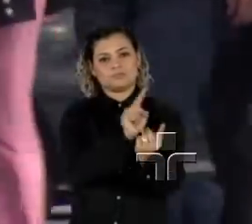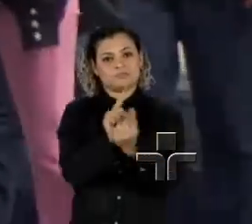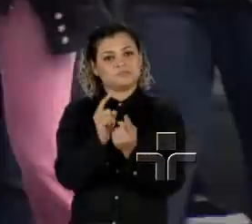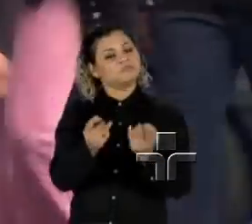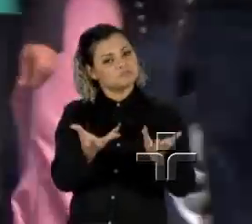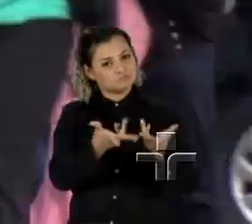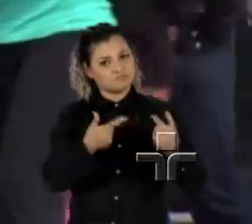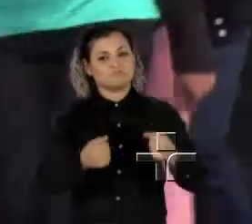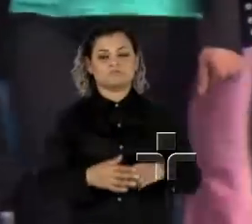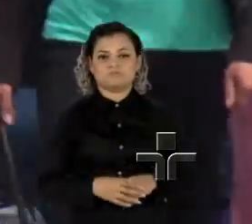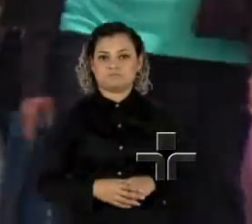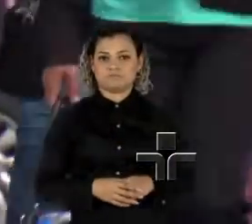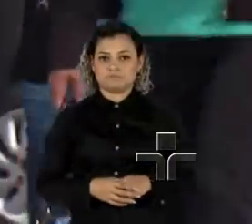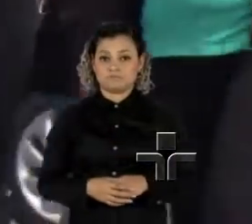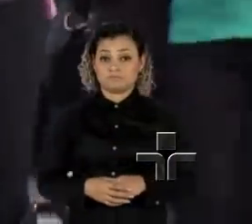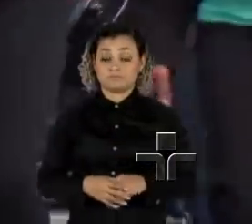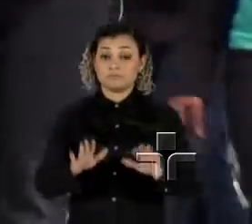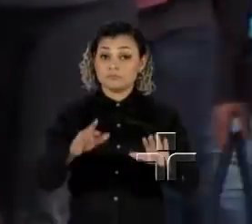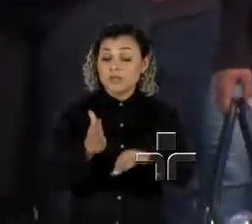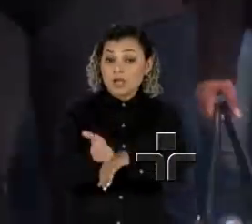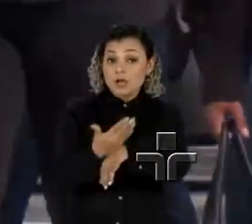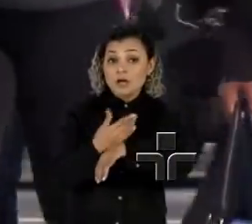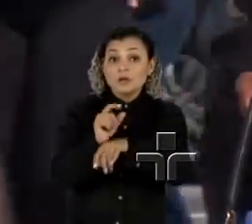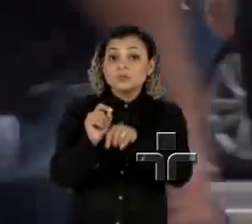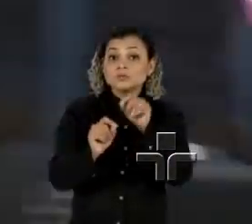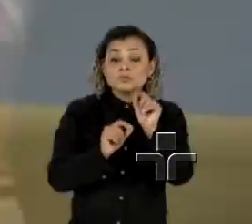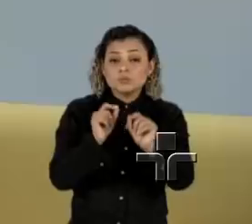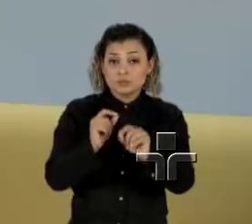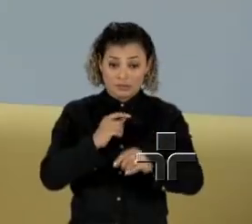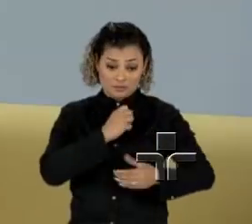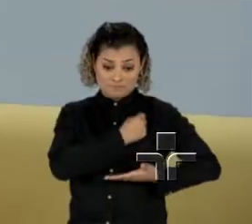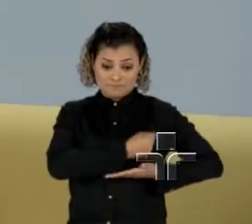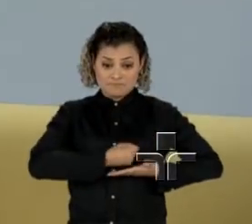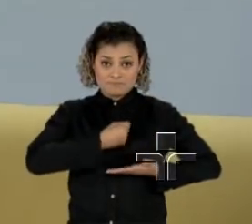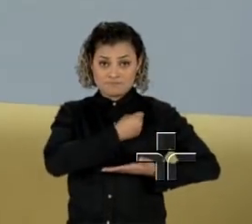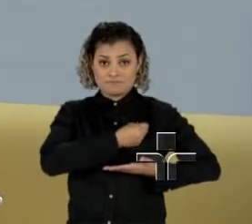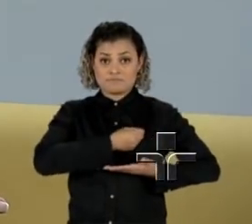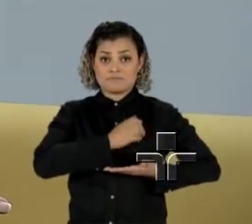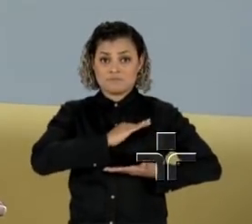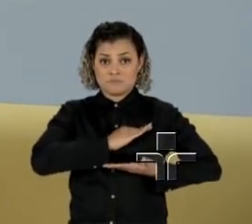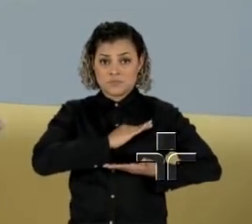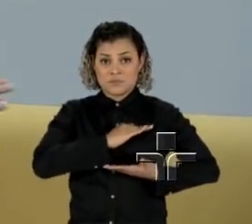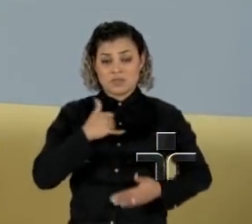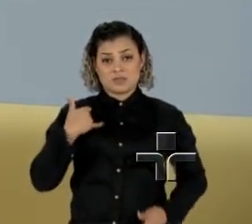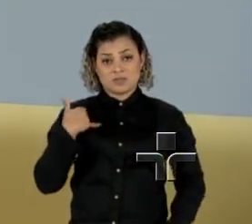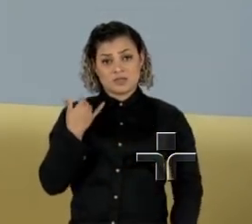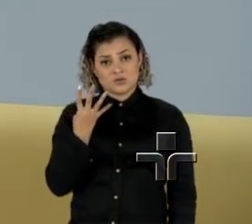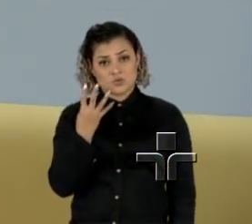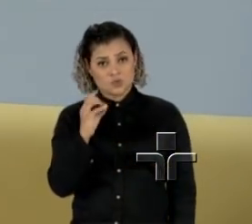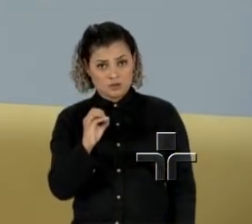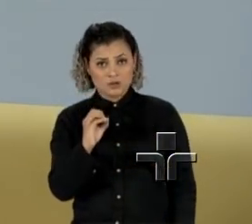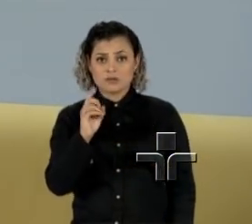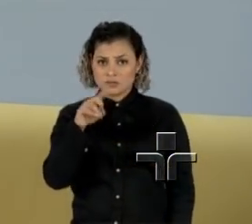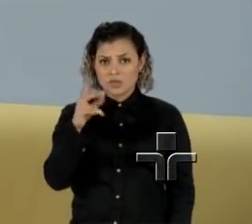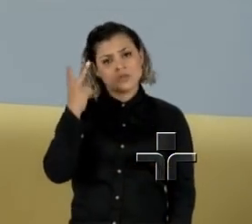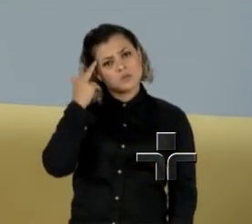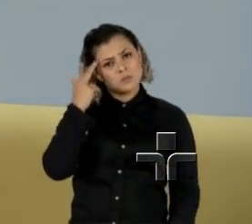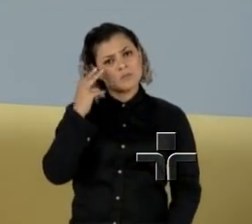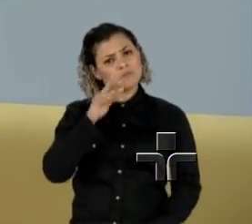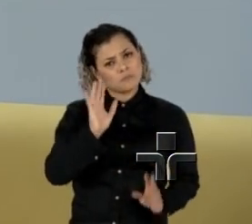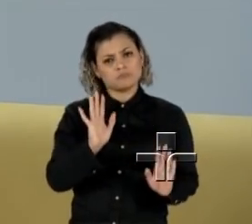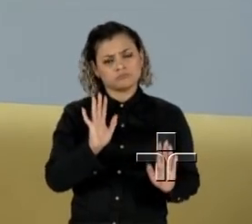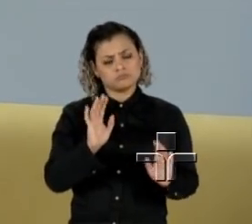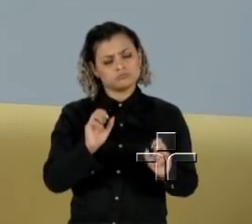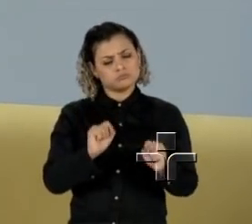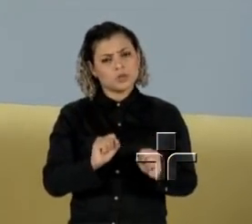acompanhamento na plenitude. E antecipar essa mamografia, aos 40 anos, por exemplo, que é comum na atividade